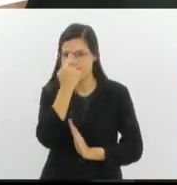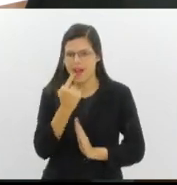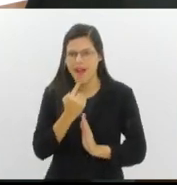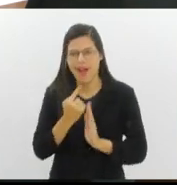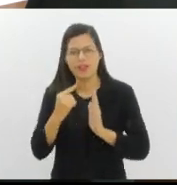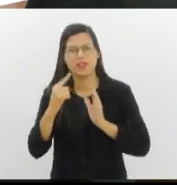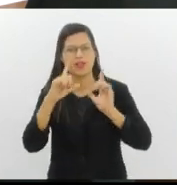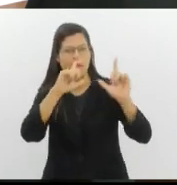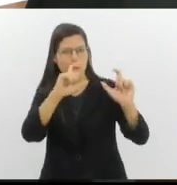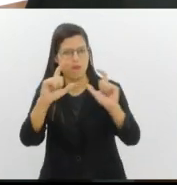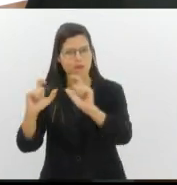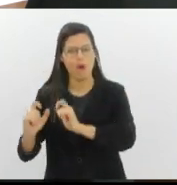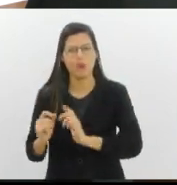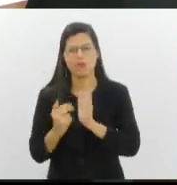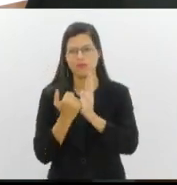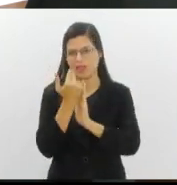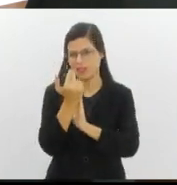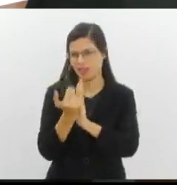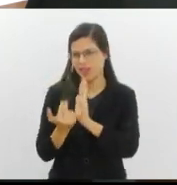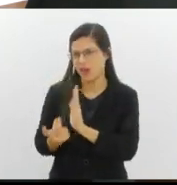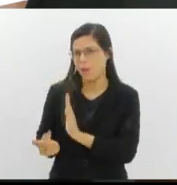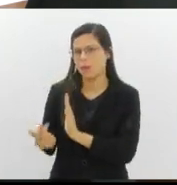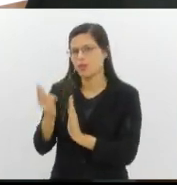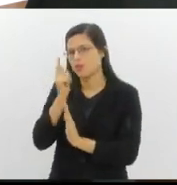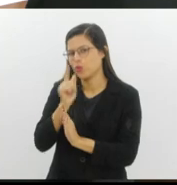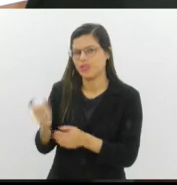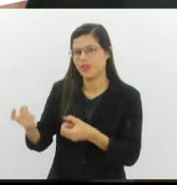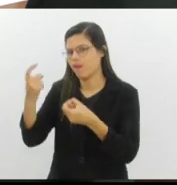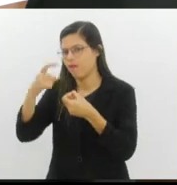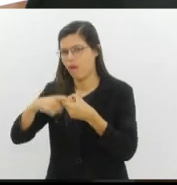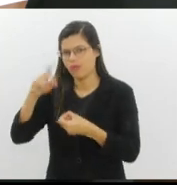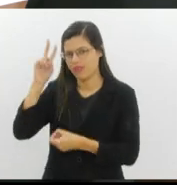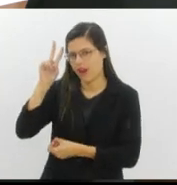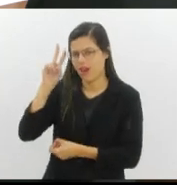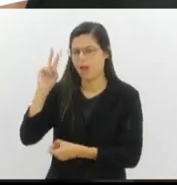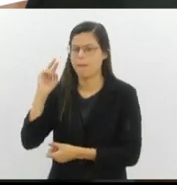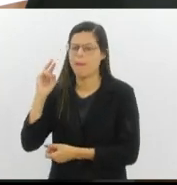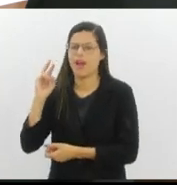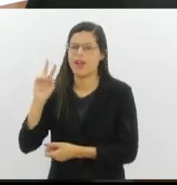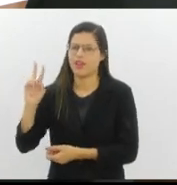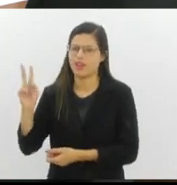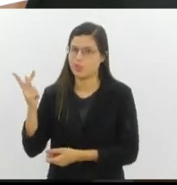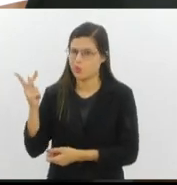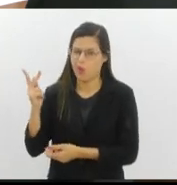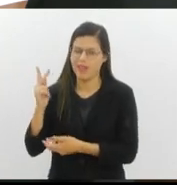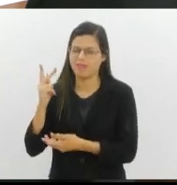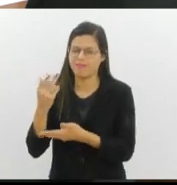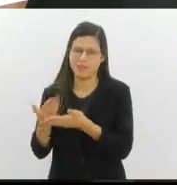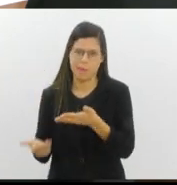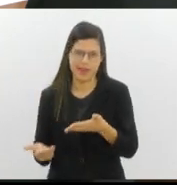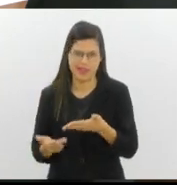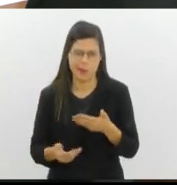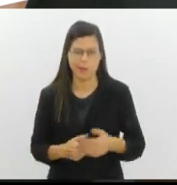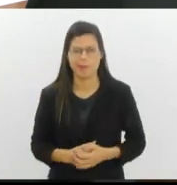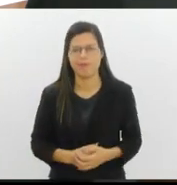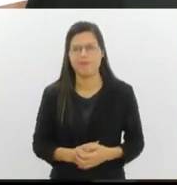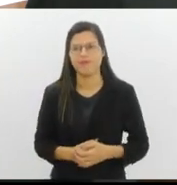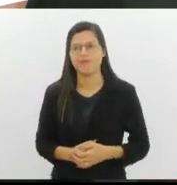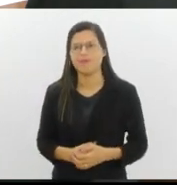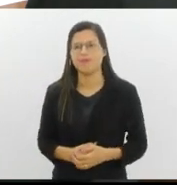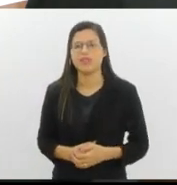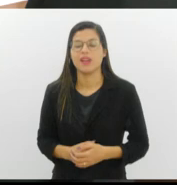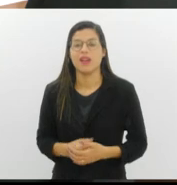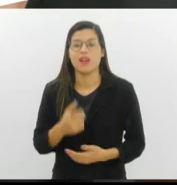desenhos, para a gente poder resgatar essa história que foi perdida aí no tempo. Muito obrigado, agradeço a Daniela pela entrevista. Veja agora os